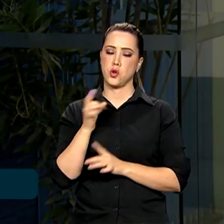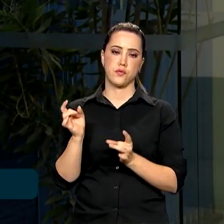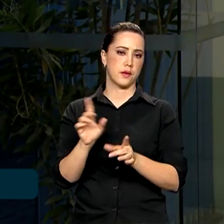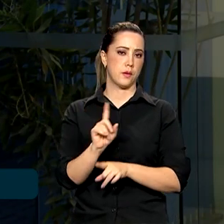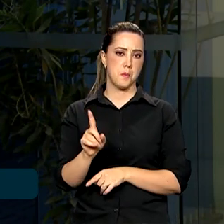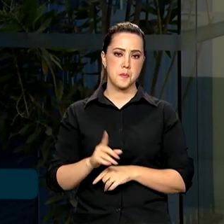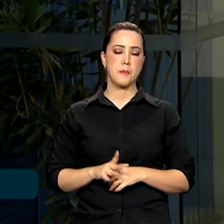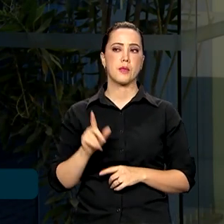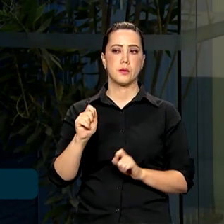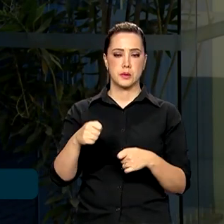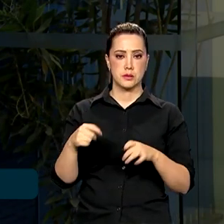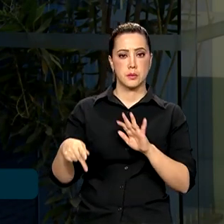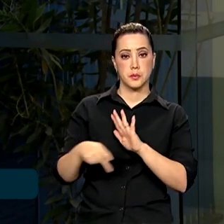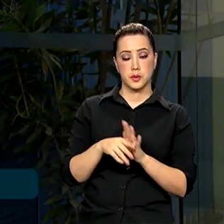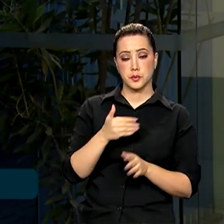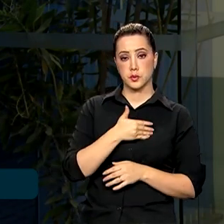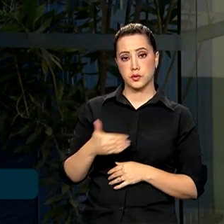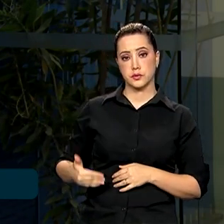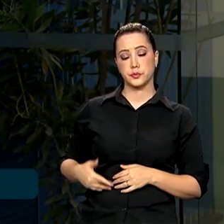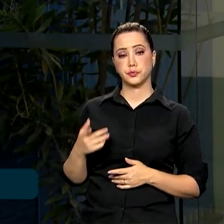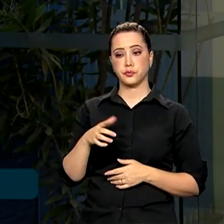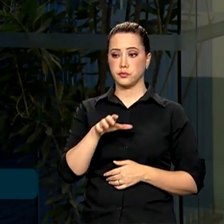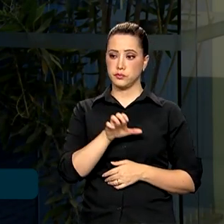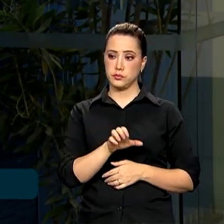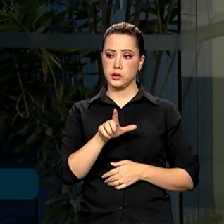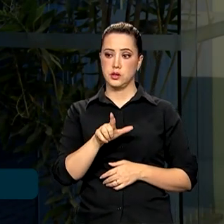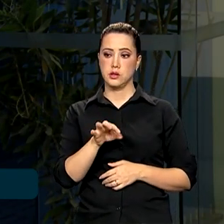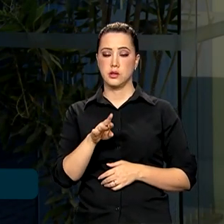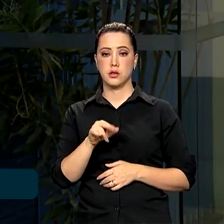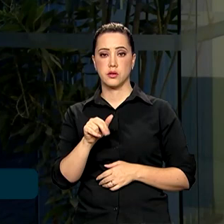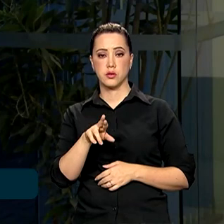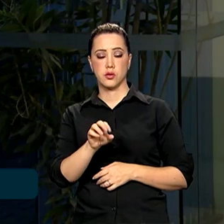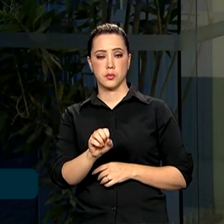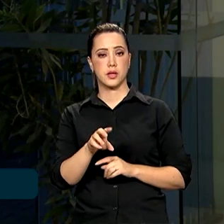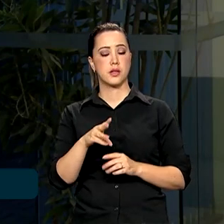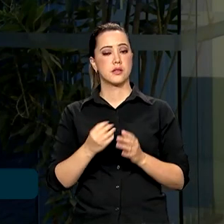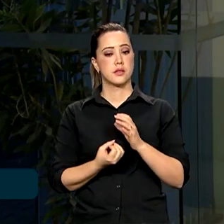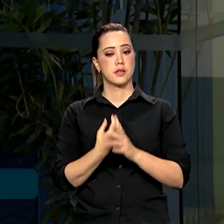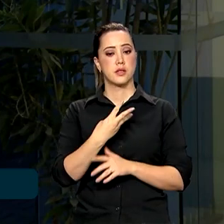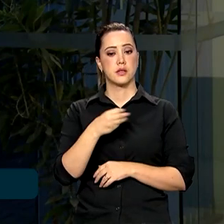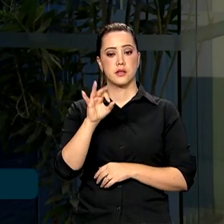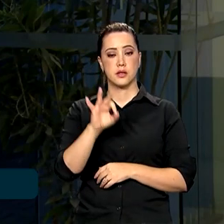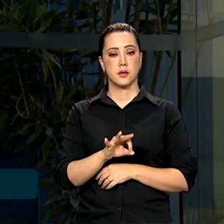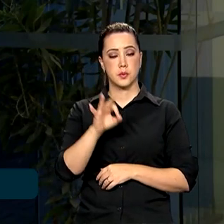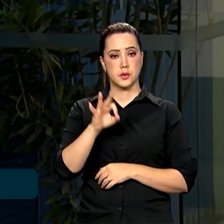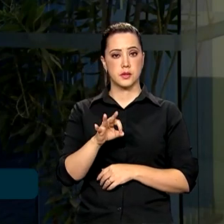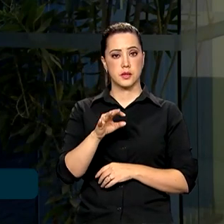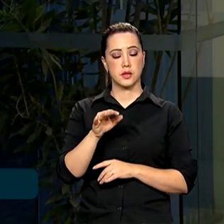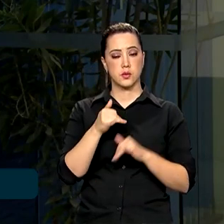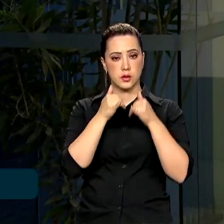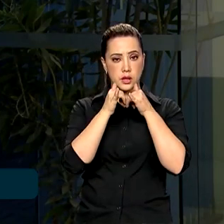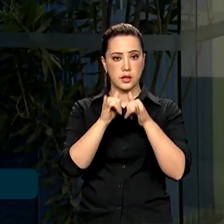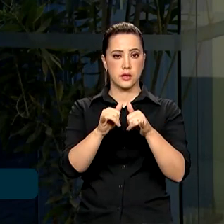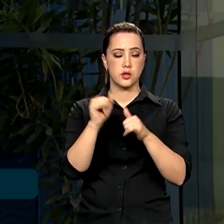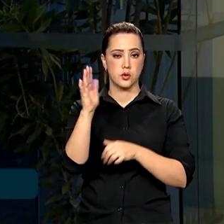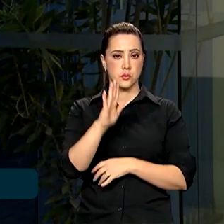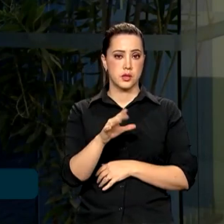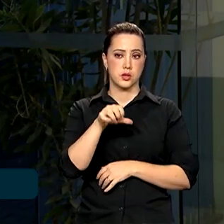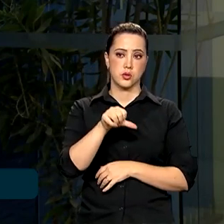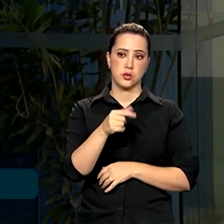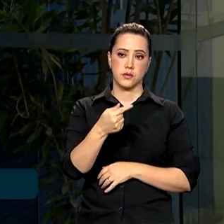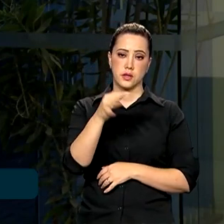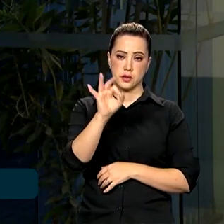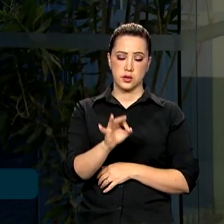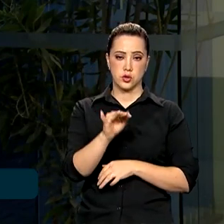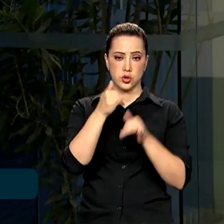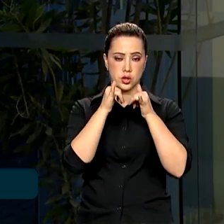A gente lembra que a Eletrobras gera cerca de 30% da energia aqui do Brasil, com 97% de fontes limpas. O outro